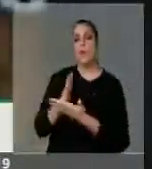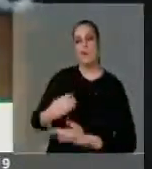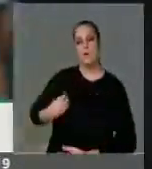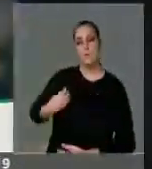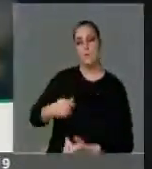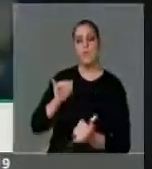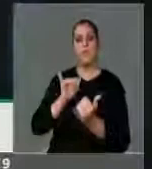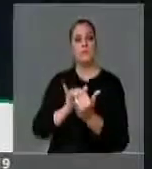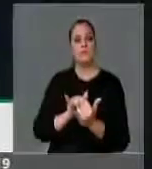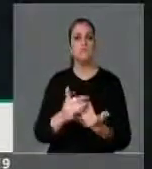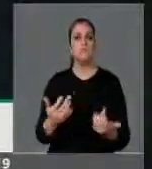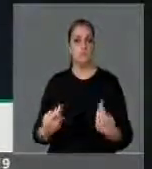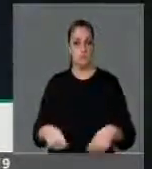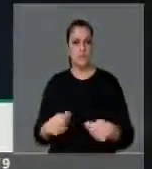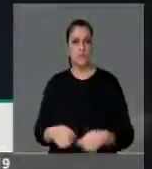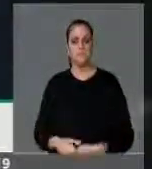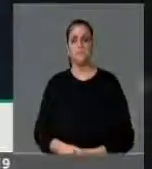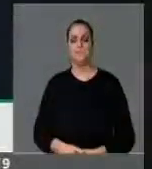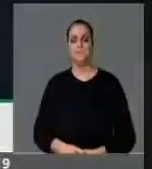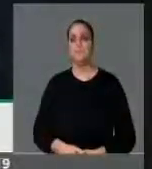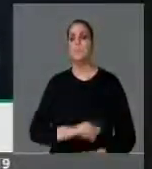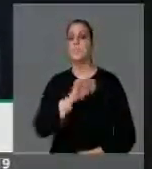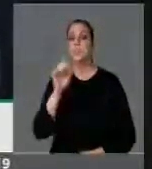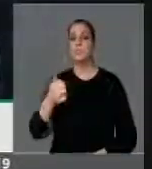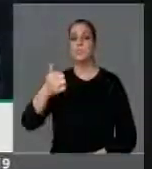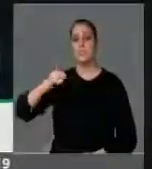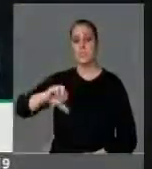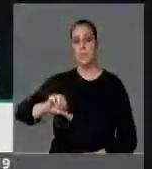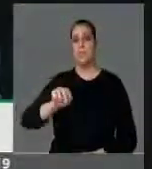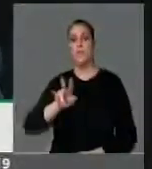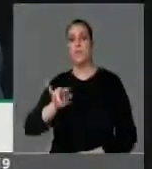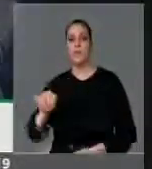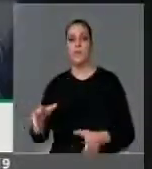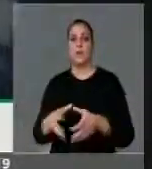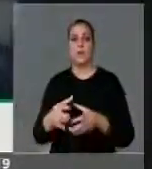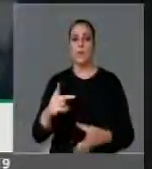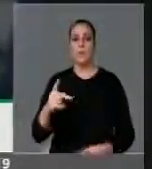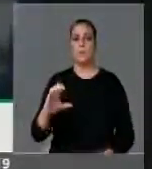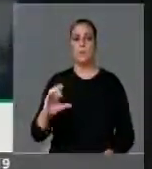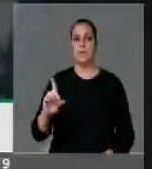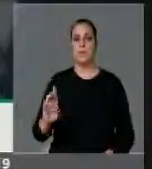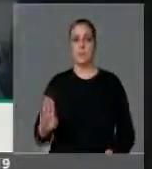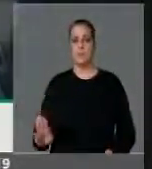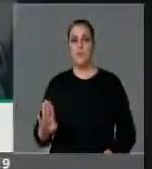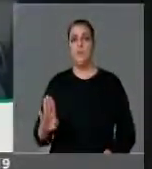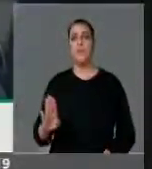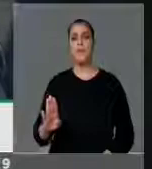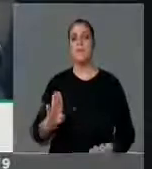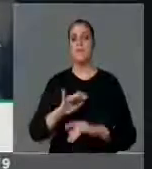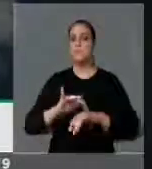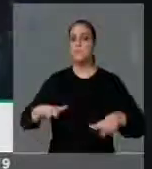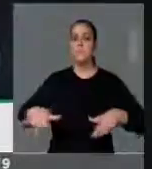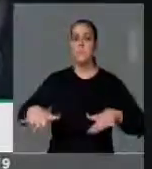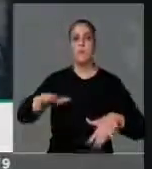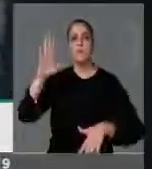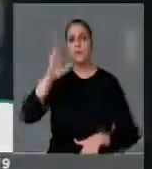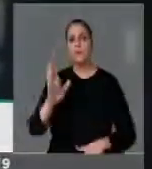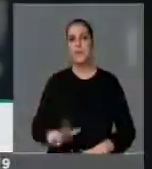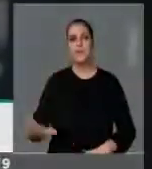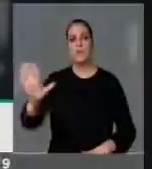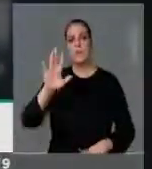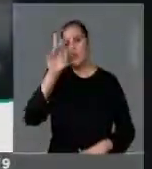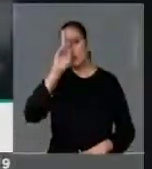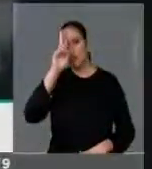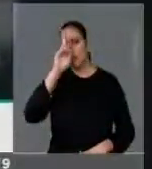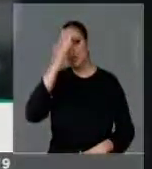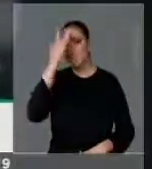20. E no dia 19, o PCdoB realiza um grande ato nacional em memória à guerrilha do Araguaia e em memória aos seus